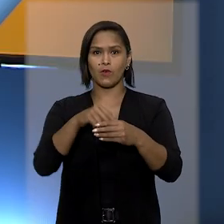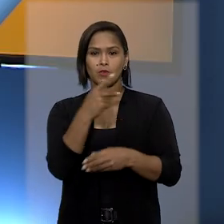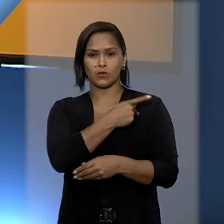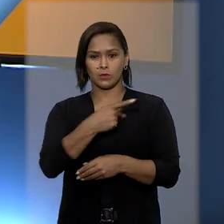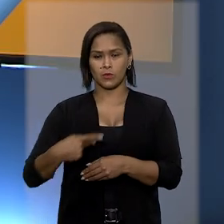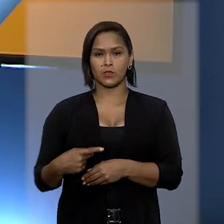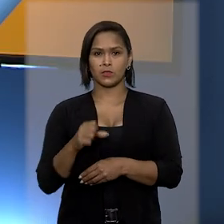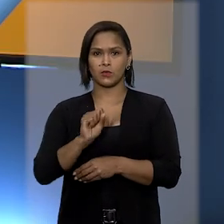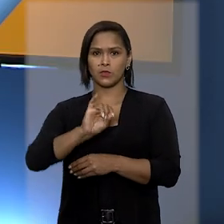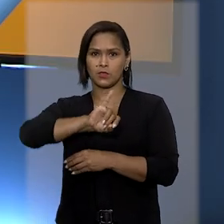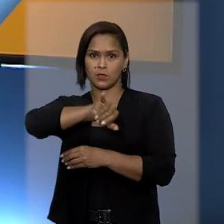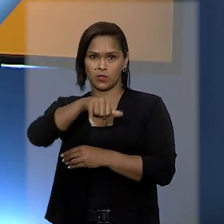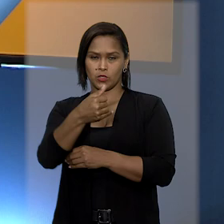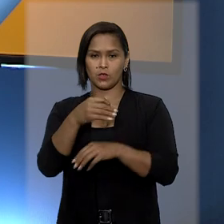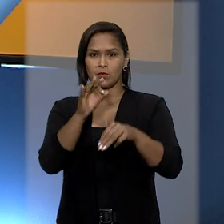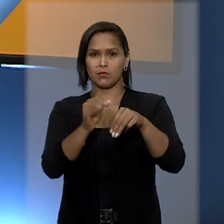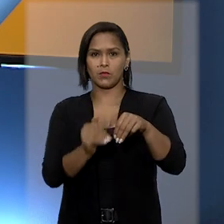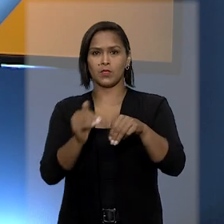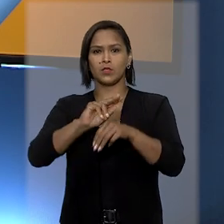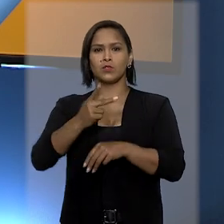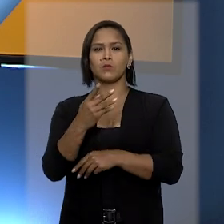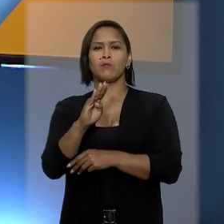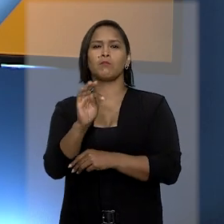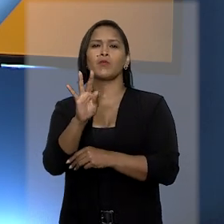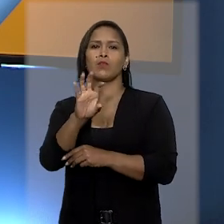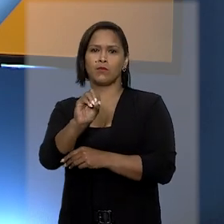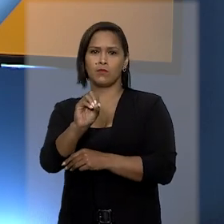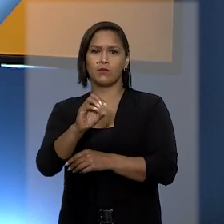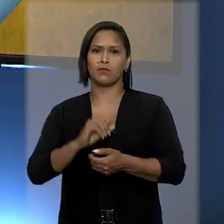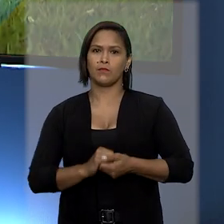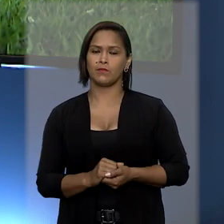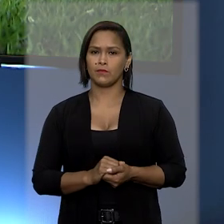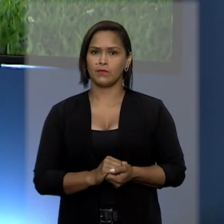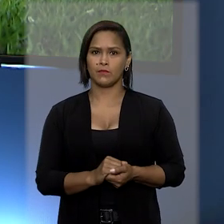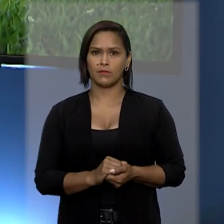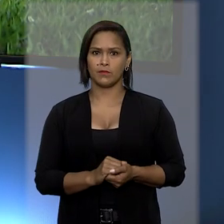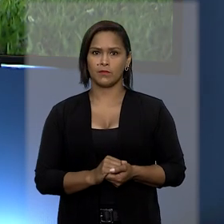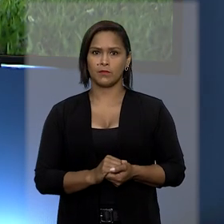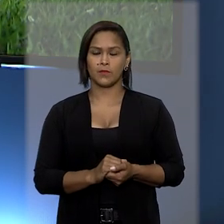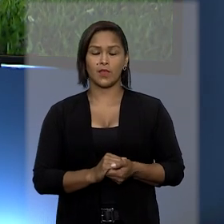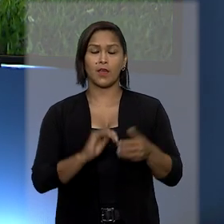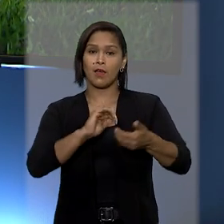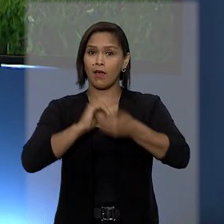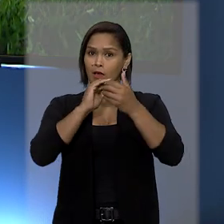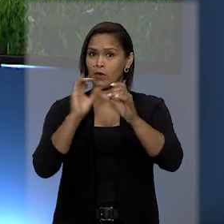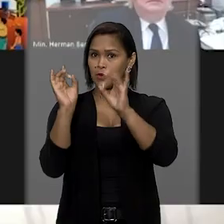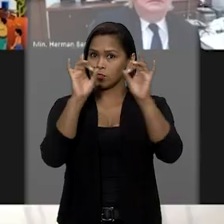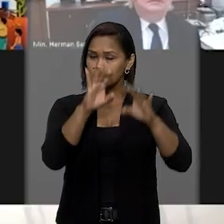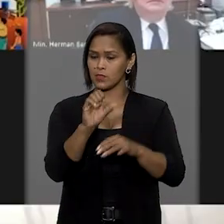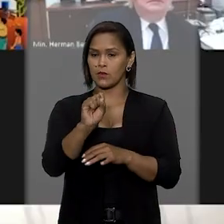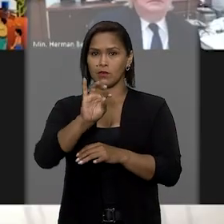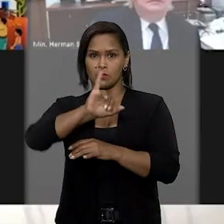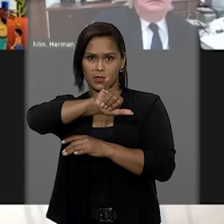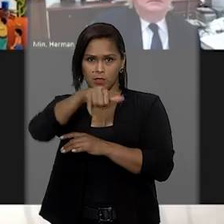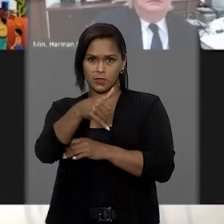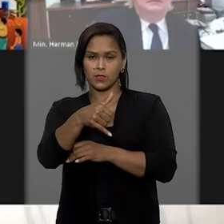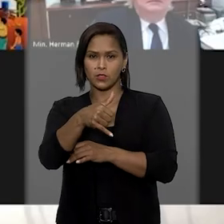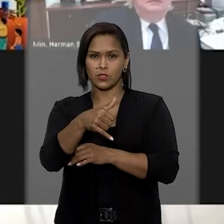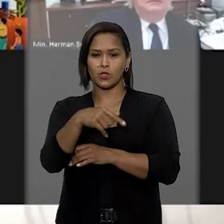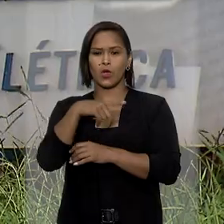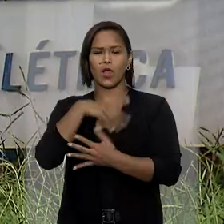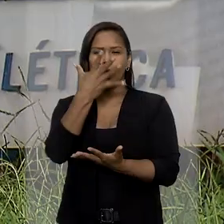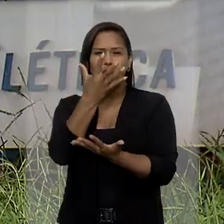presidente do STJ, ministro Humberto Martins. A Corte Especial do Superior Tribunal de